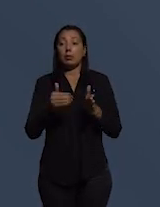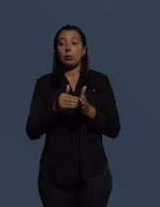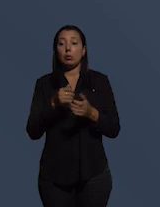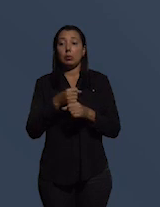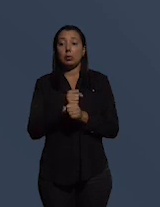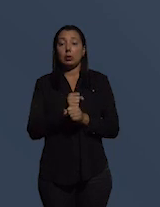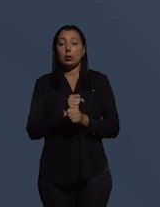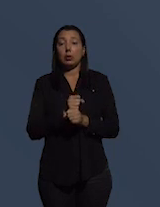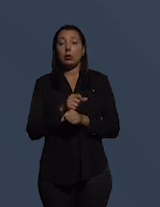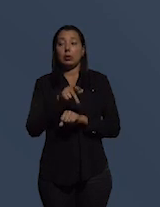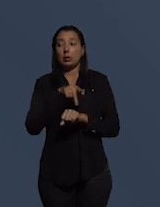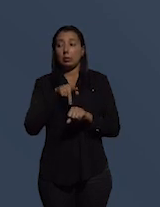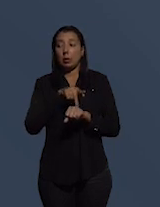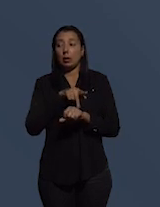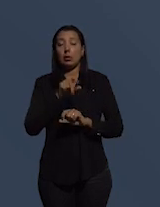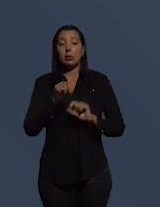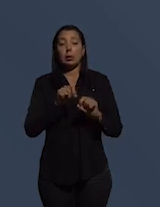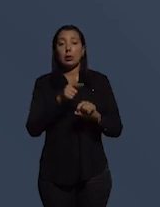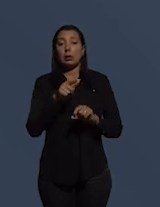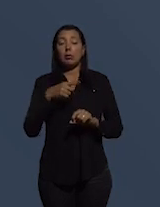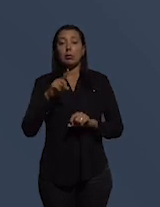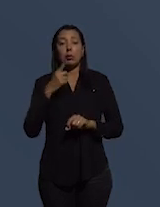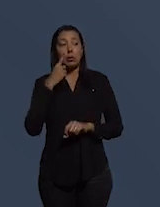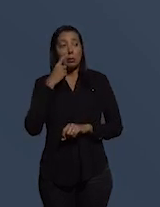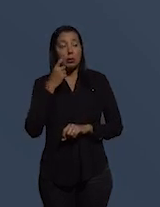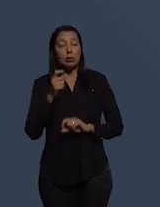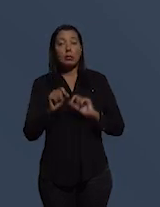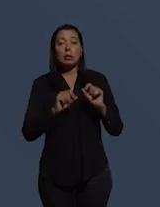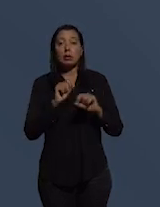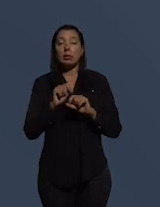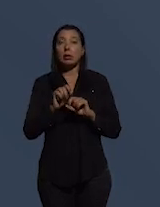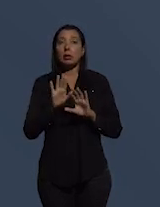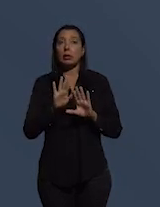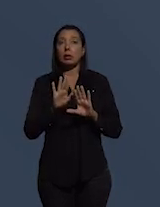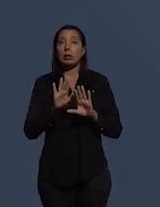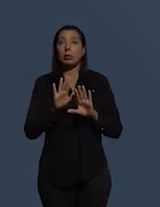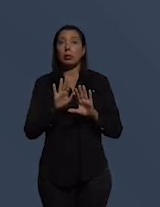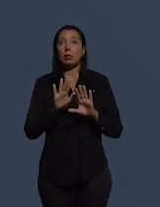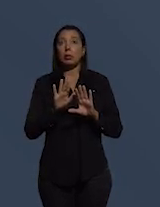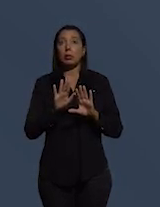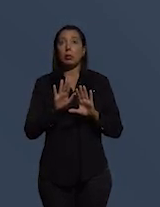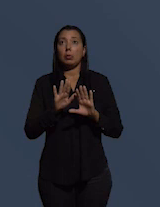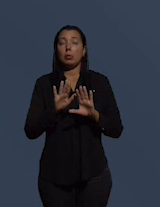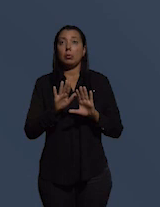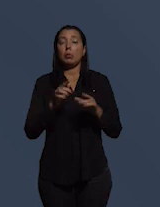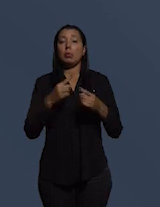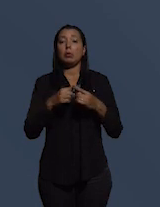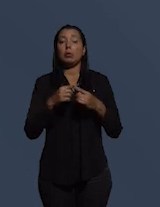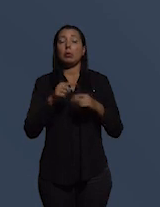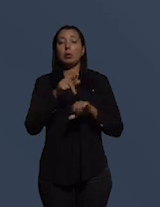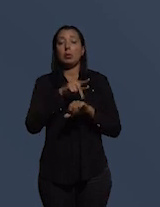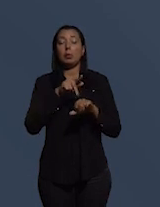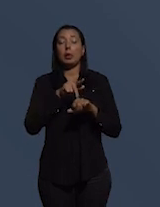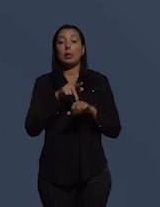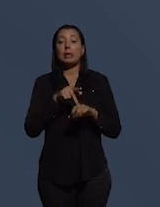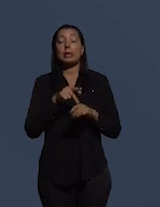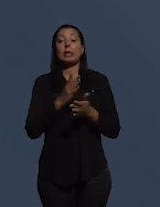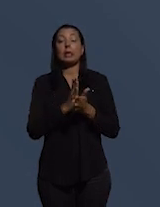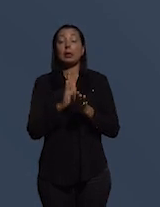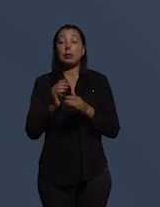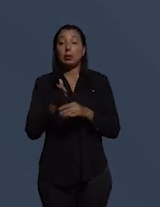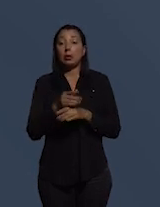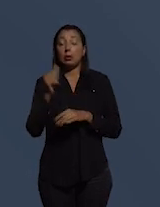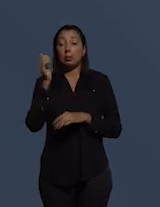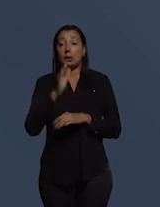e os países que não foram observados não foram mencionados é porque o país está estagnado o Brasil